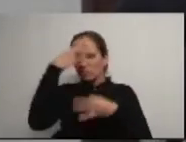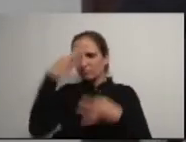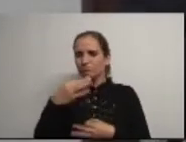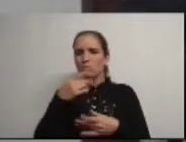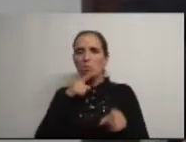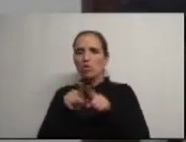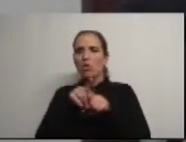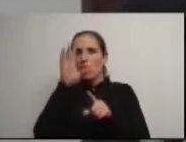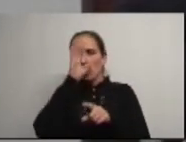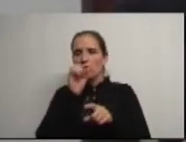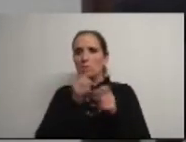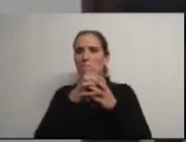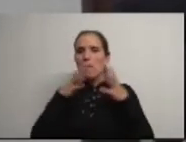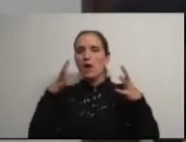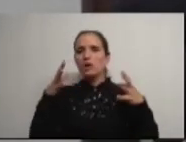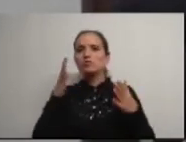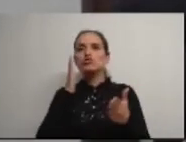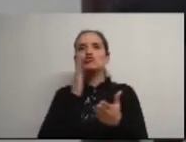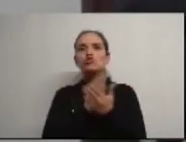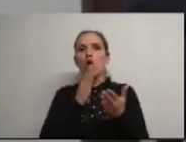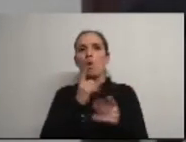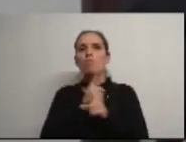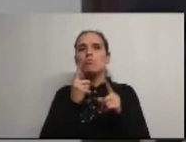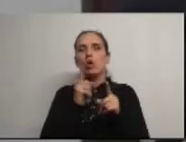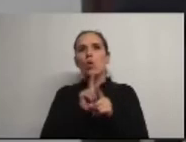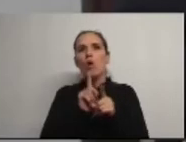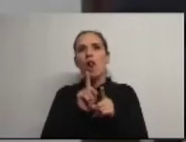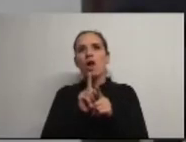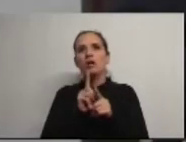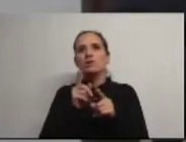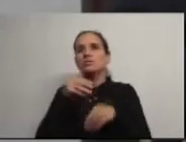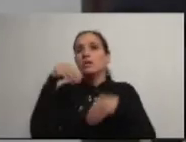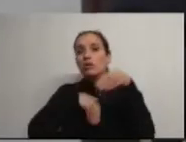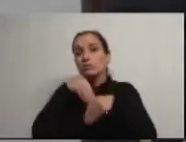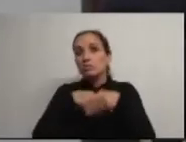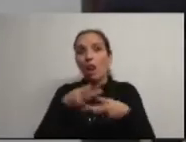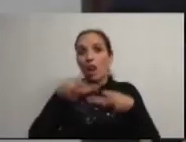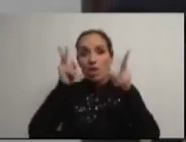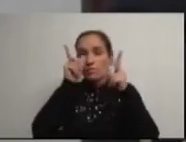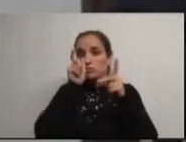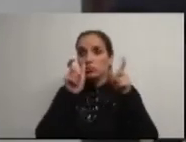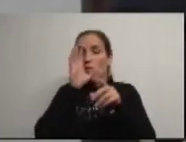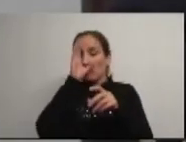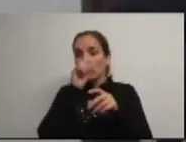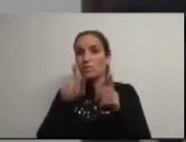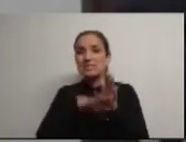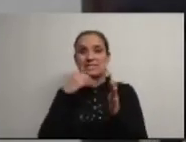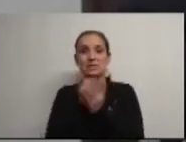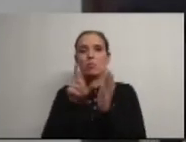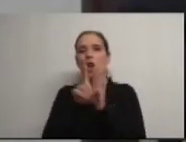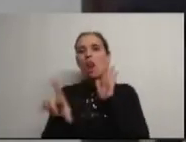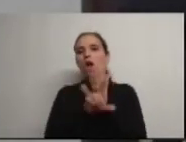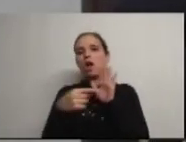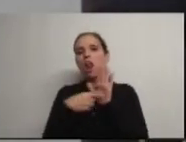Governos particularmente os maioritários só o são porque resultam da legitimidade do sufragio universal e que cada Governo é sempre o legítimo